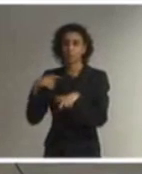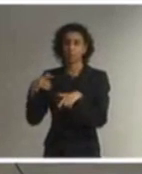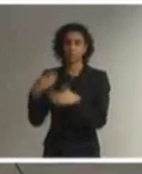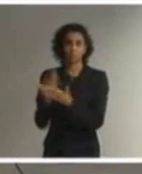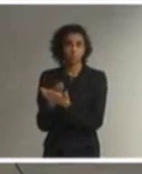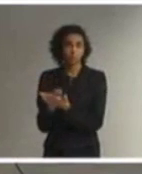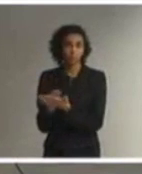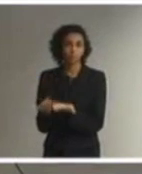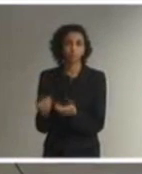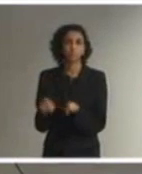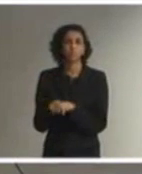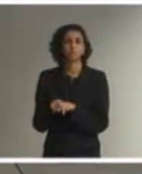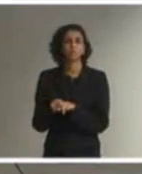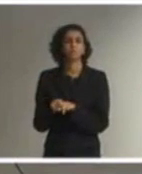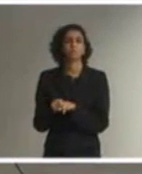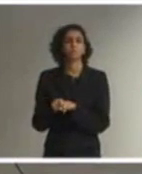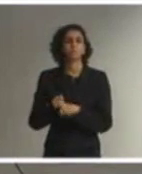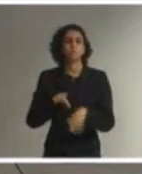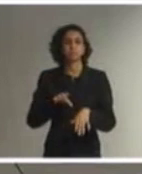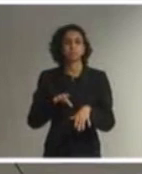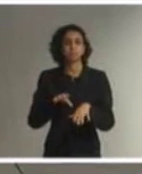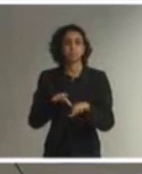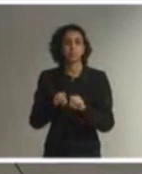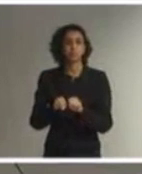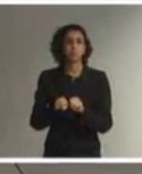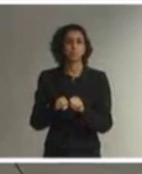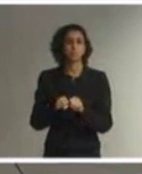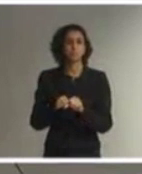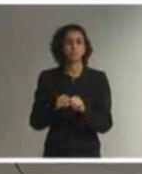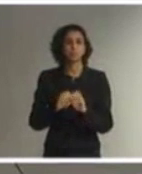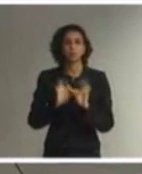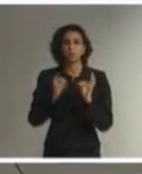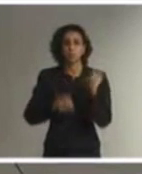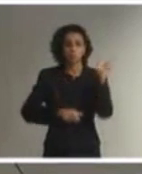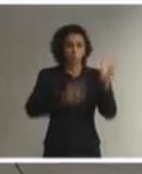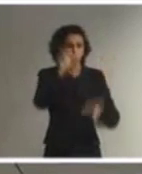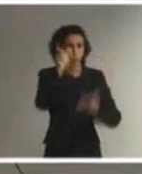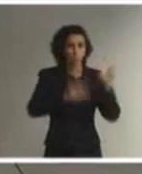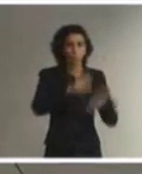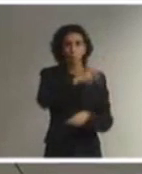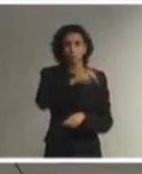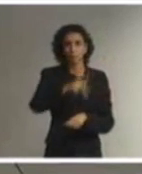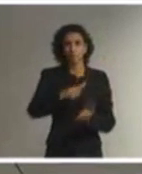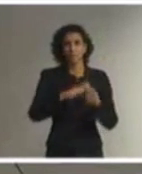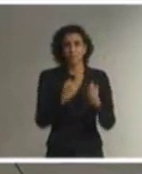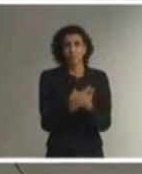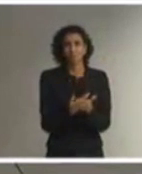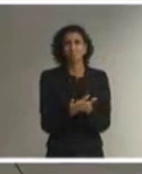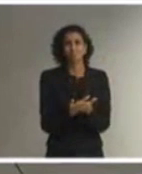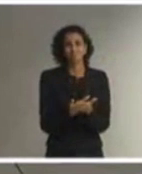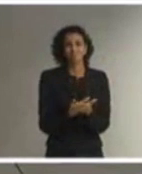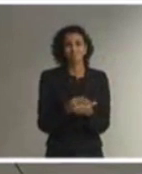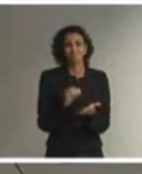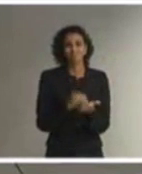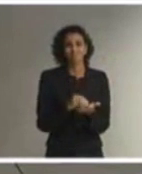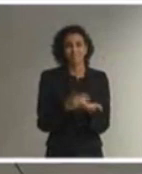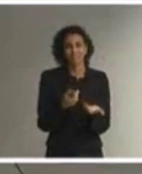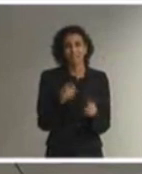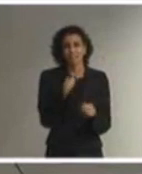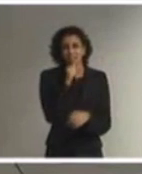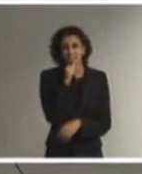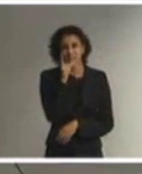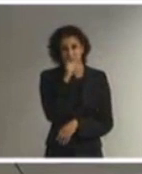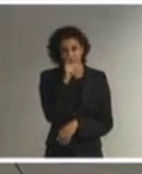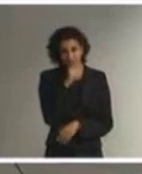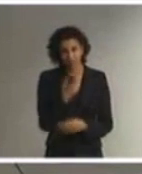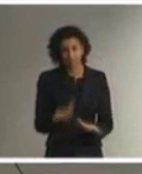capacitação abrangente de todos os docentes da escola. Então, cabe à